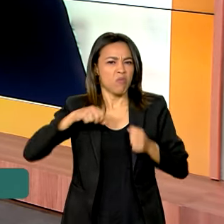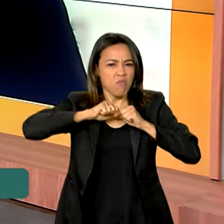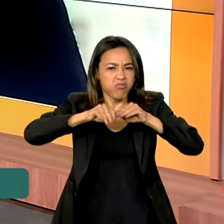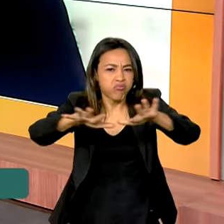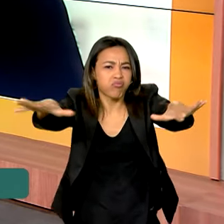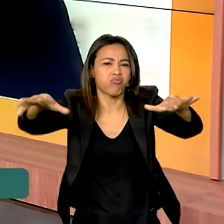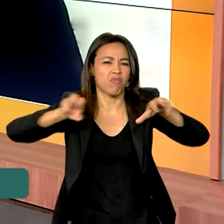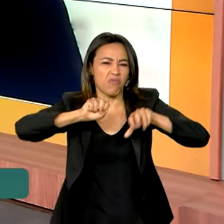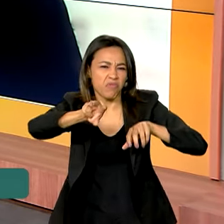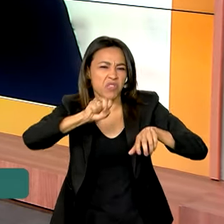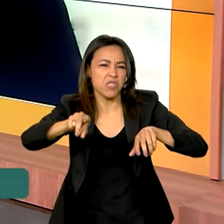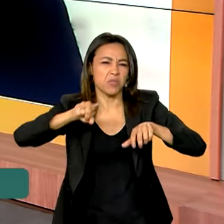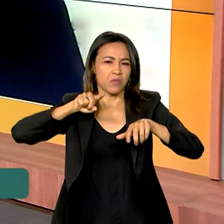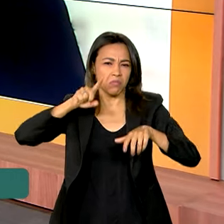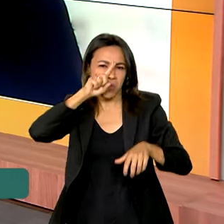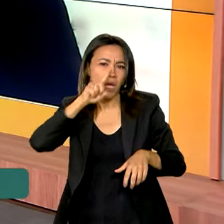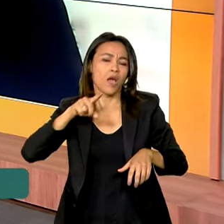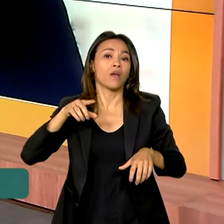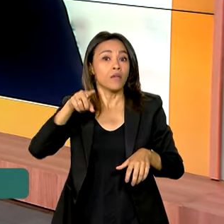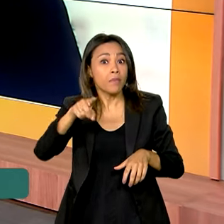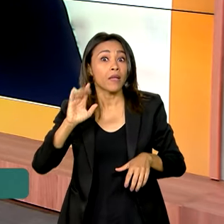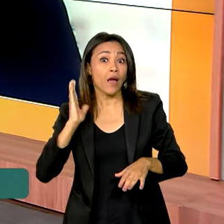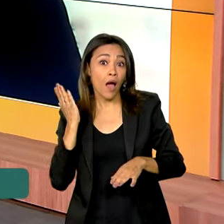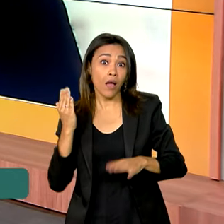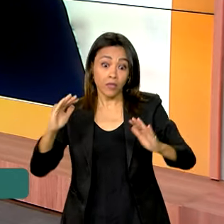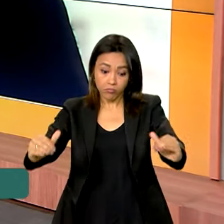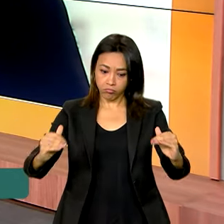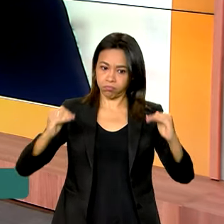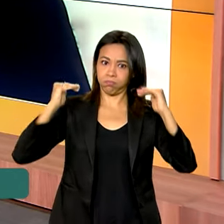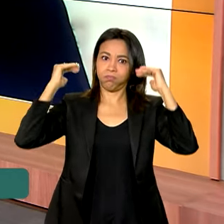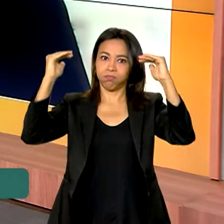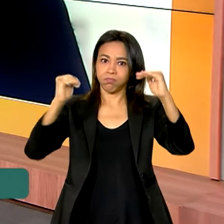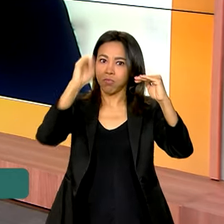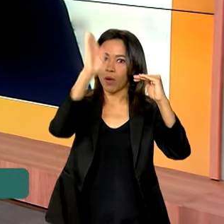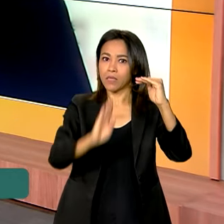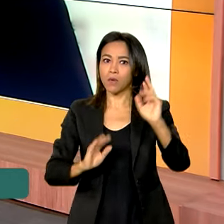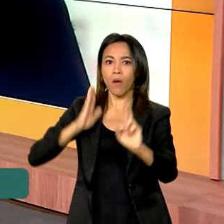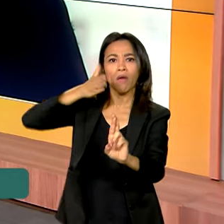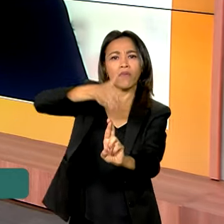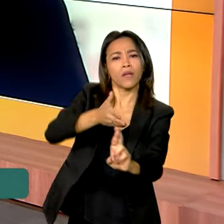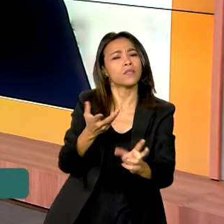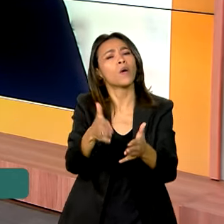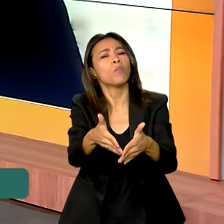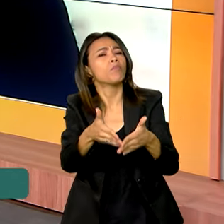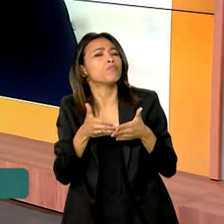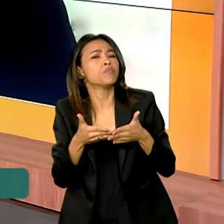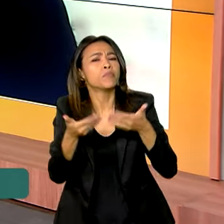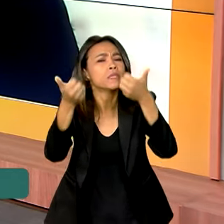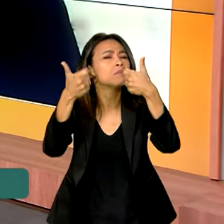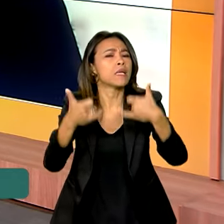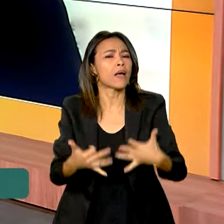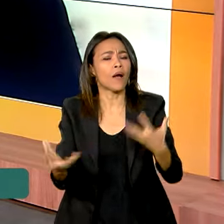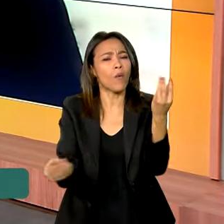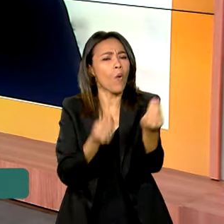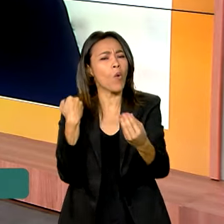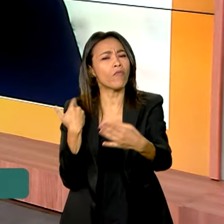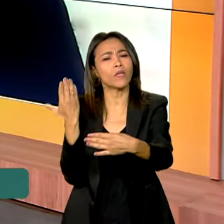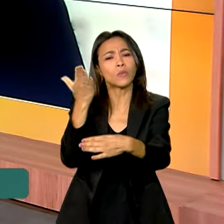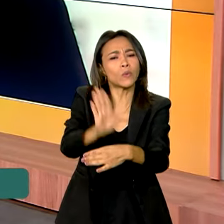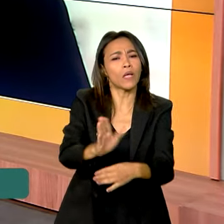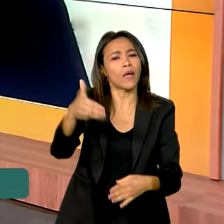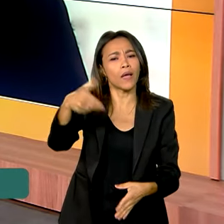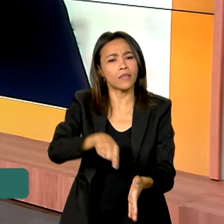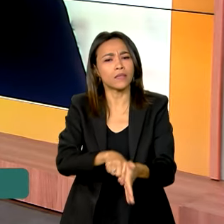soberania para a ciência no país. Eu queria que o senhor explicasse para a gente, na prática, como que o laboratório pode ajudar nesse